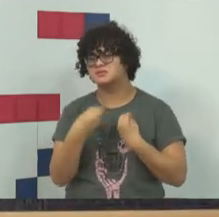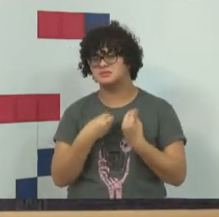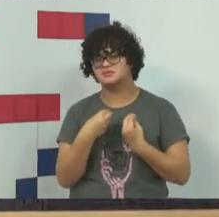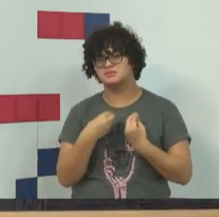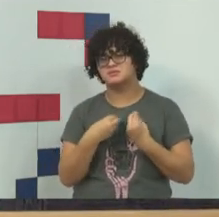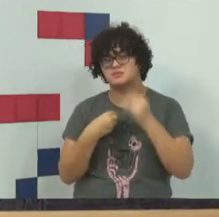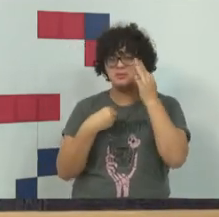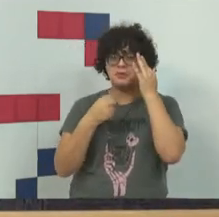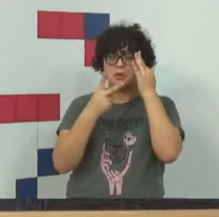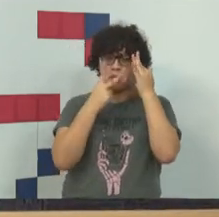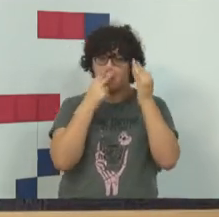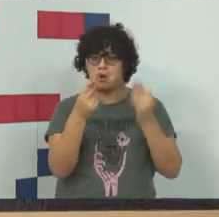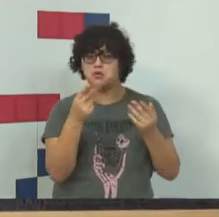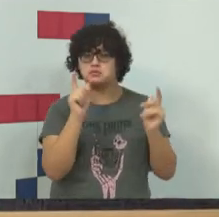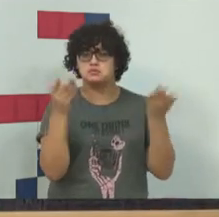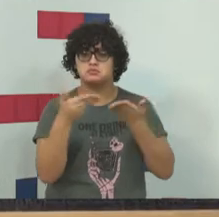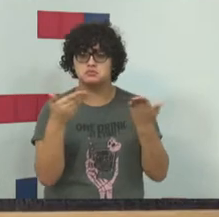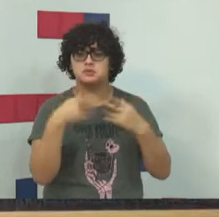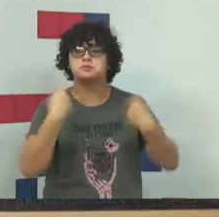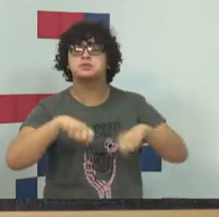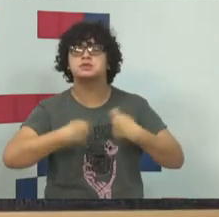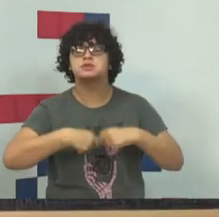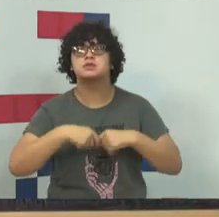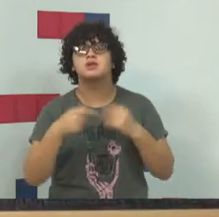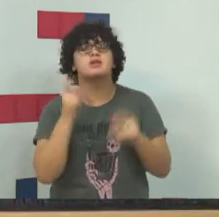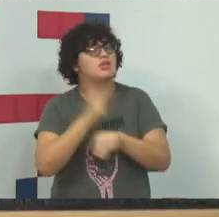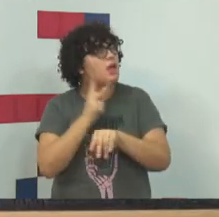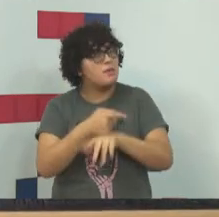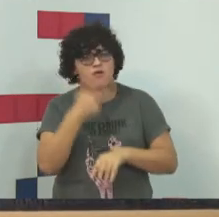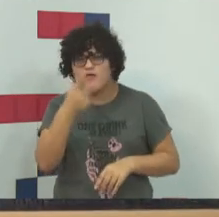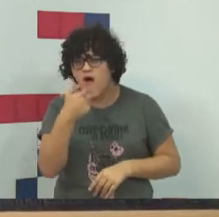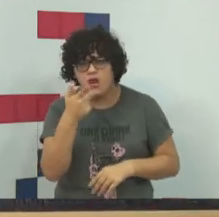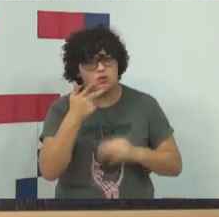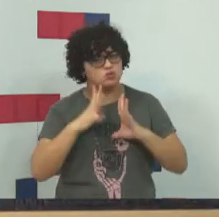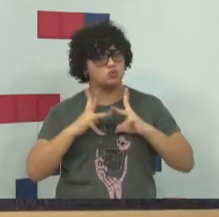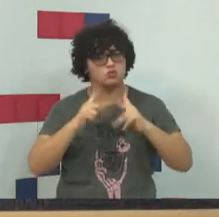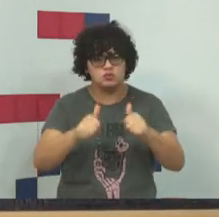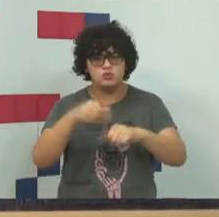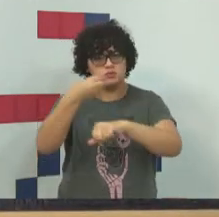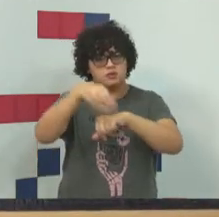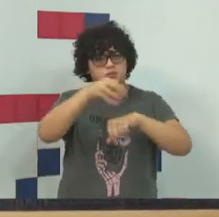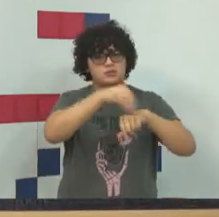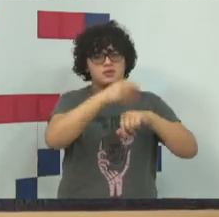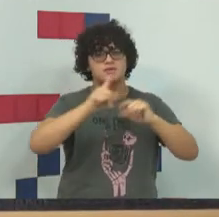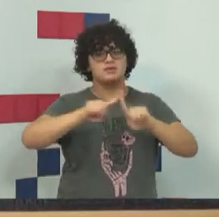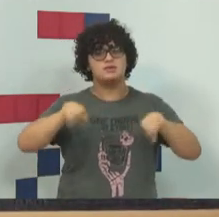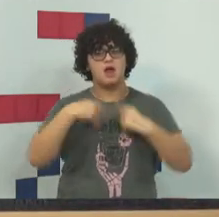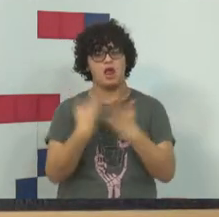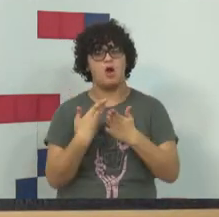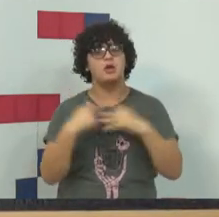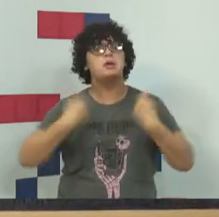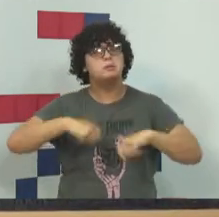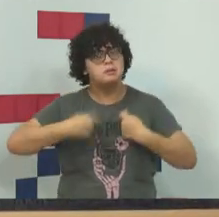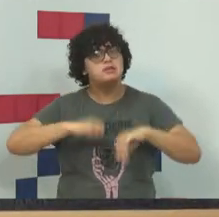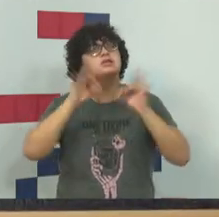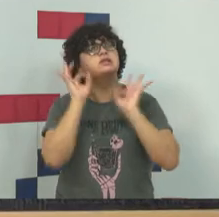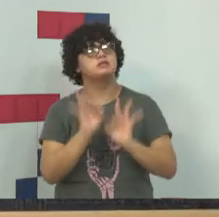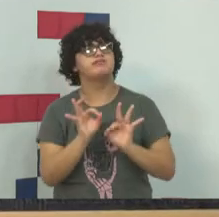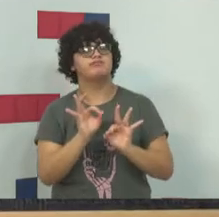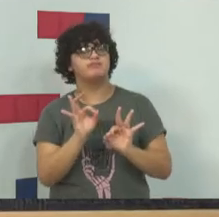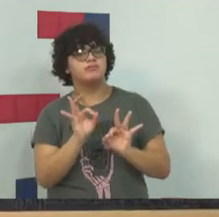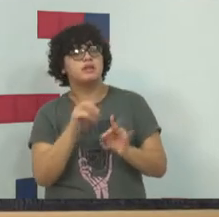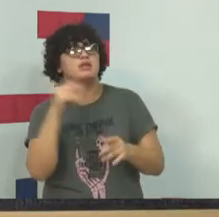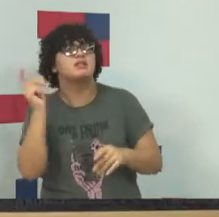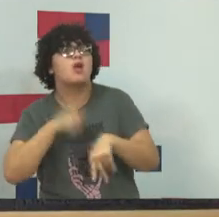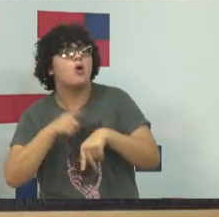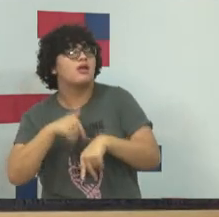Eu acho que a gente precisa, e eu falo isso muito com os meus alunos na nossa sala de aula, é a humanização. É a gente